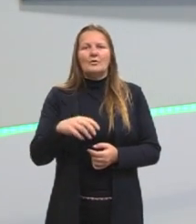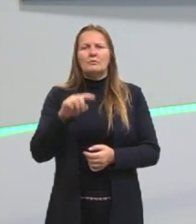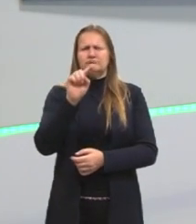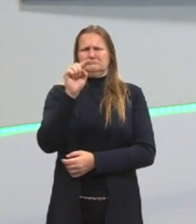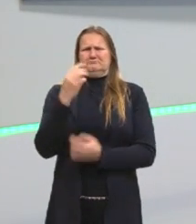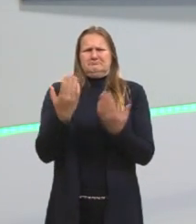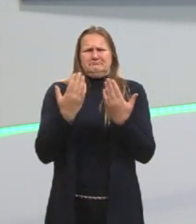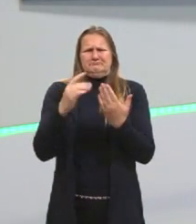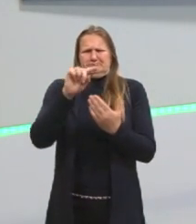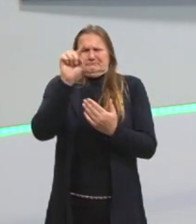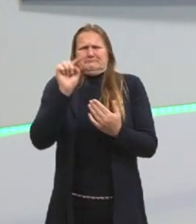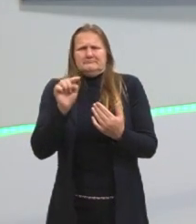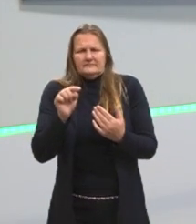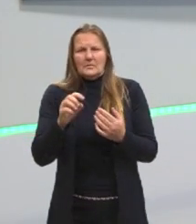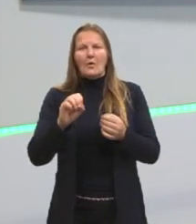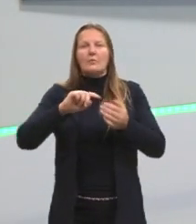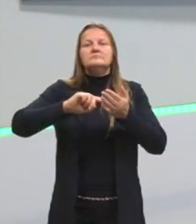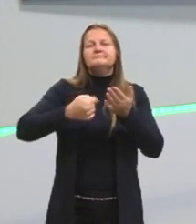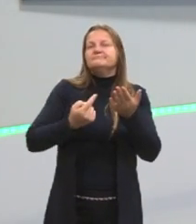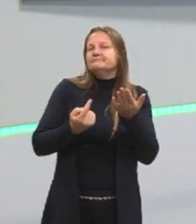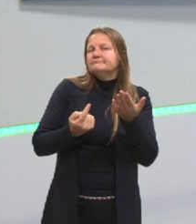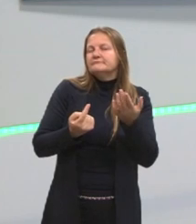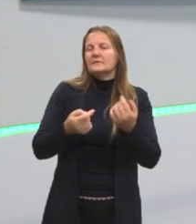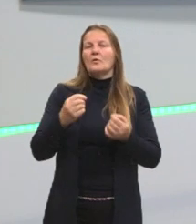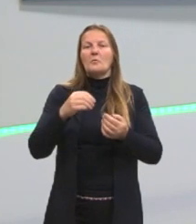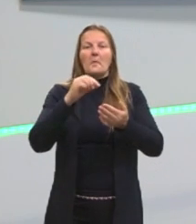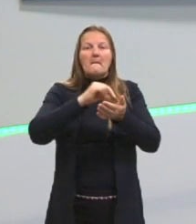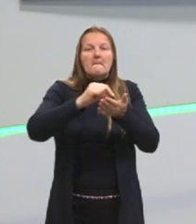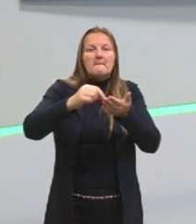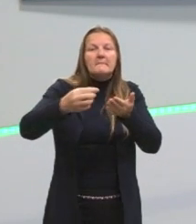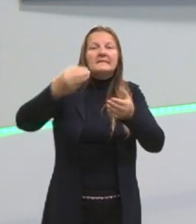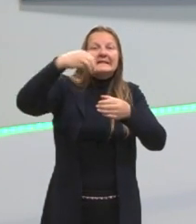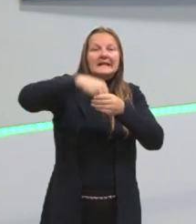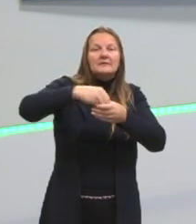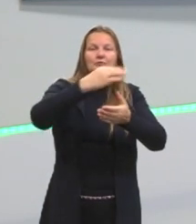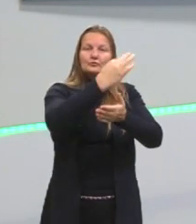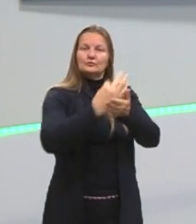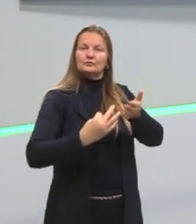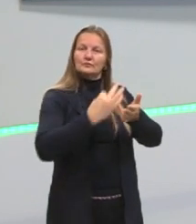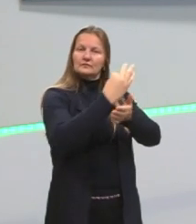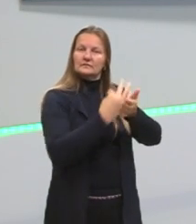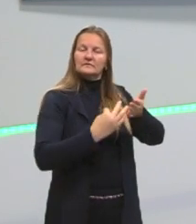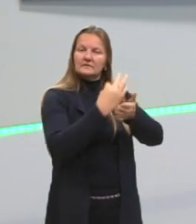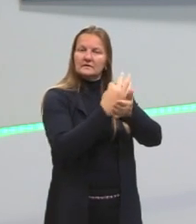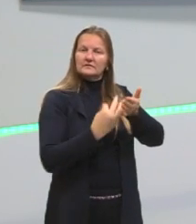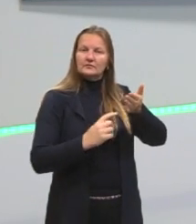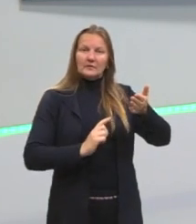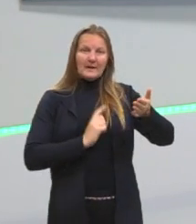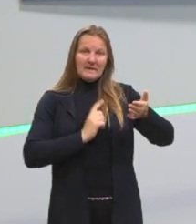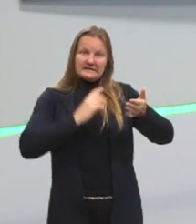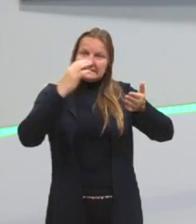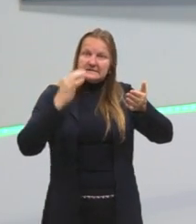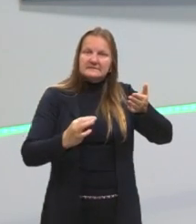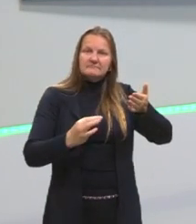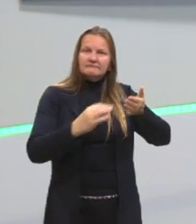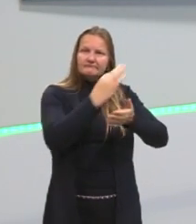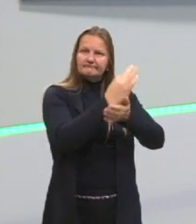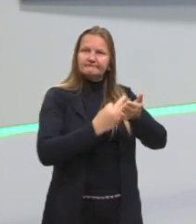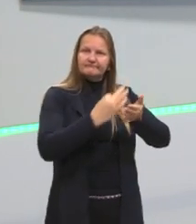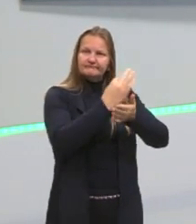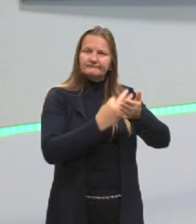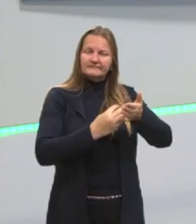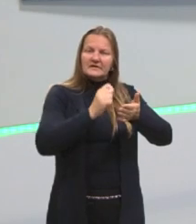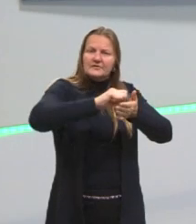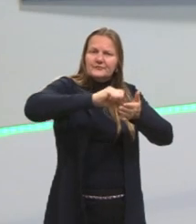escrever. Eu preciso pontuar meu texto, colocar a pontuação, segundo a gramática normativa. Eu não posso só escrever, escrever, escrever